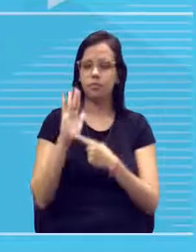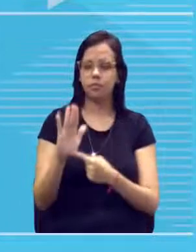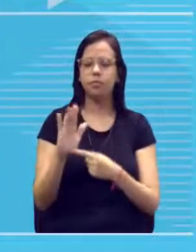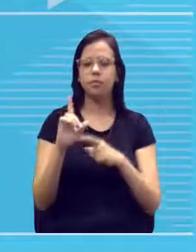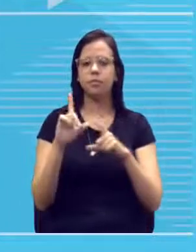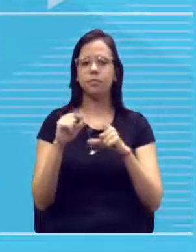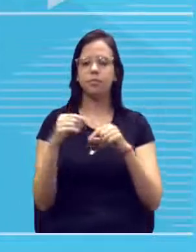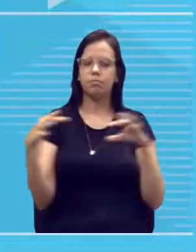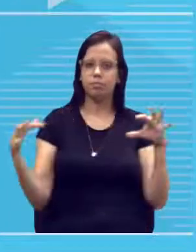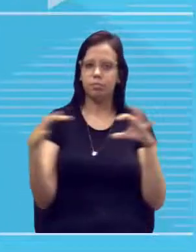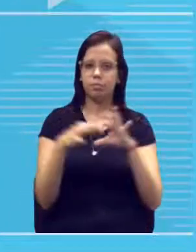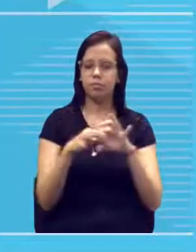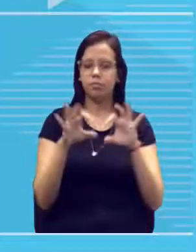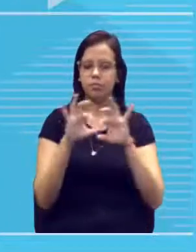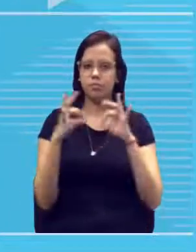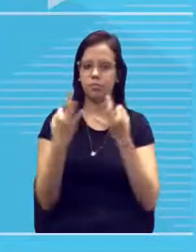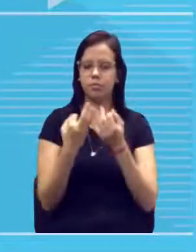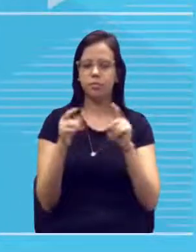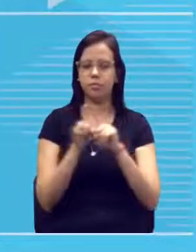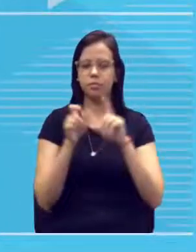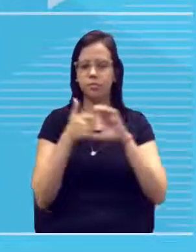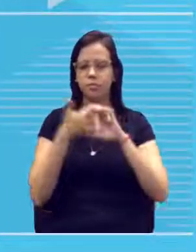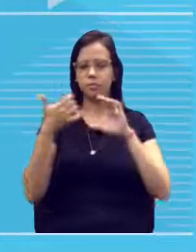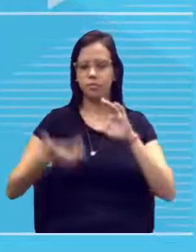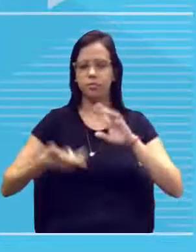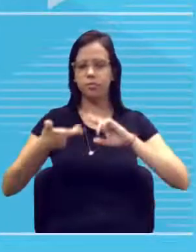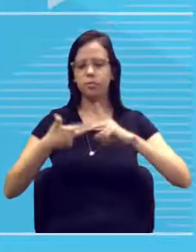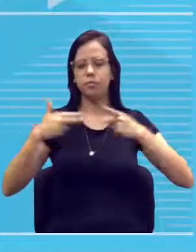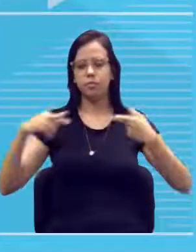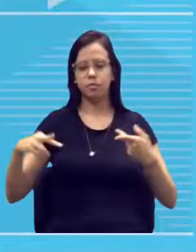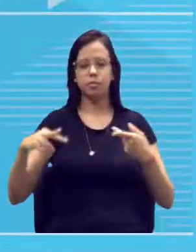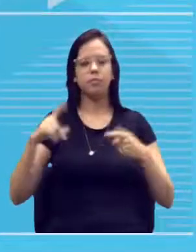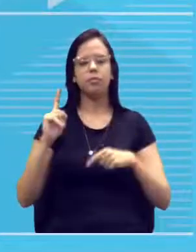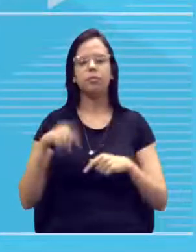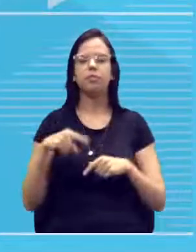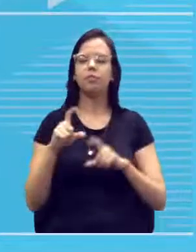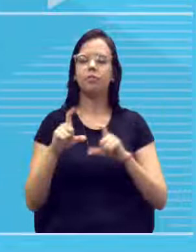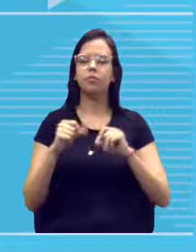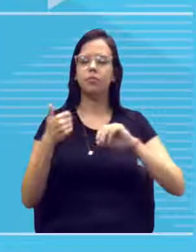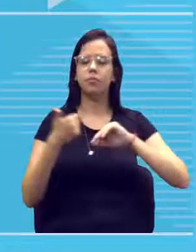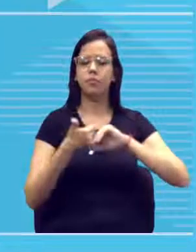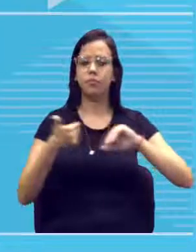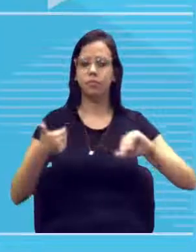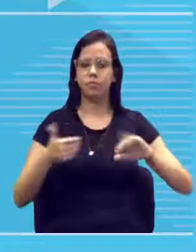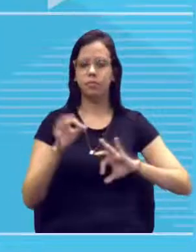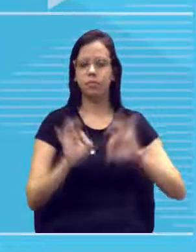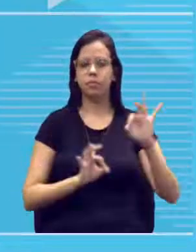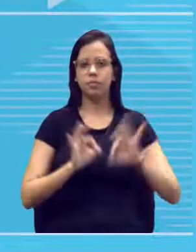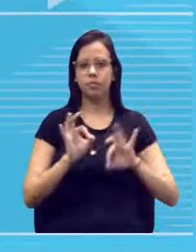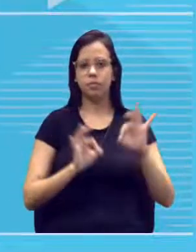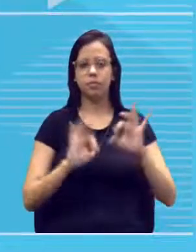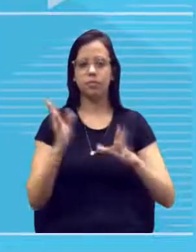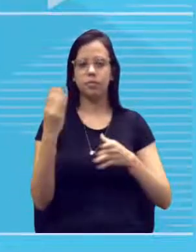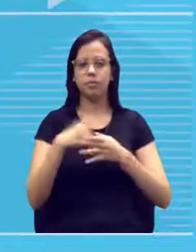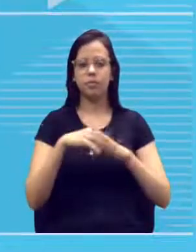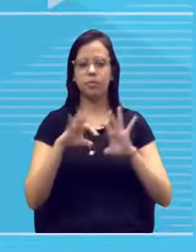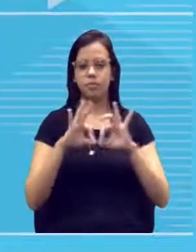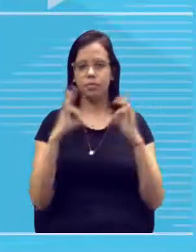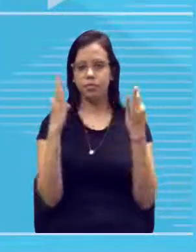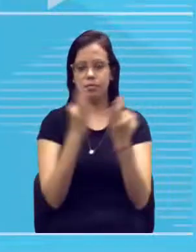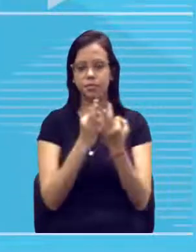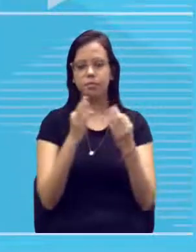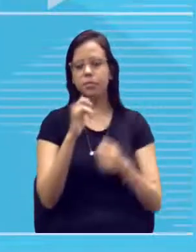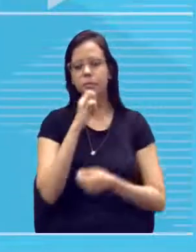parentesco e suas características genéticas que são segregadas dentro da família, certo?